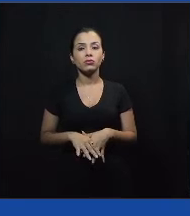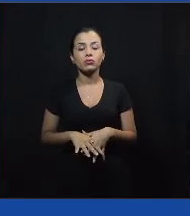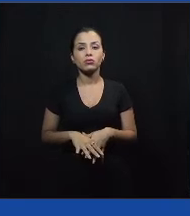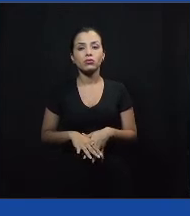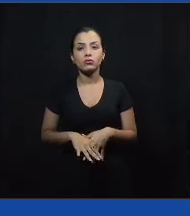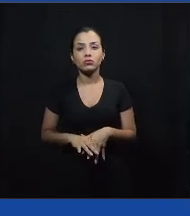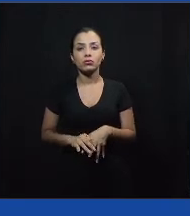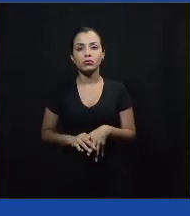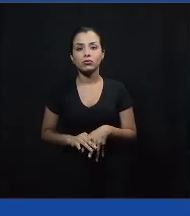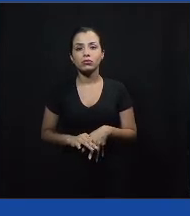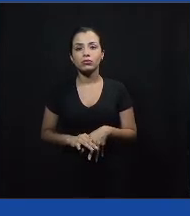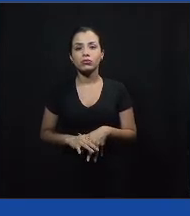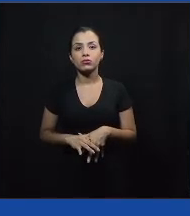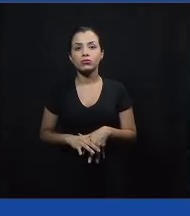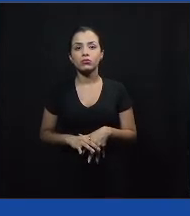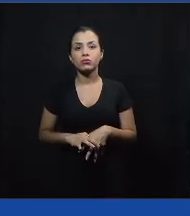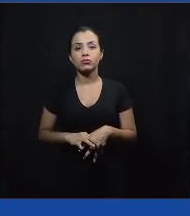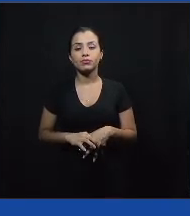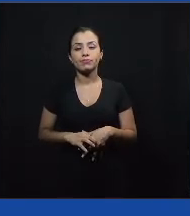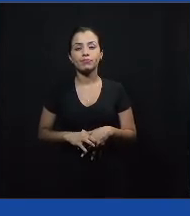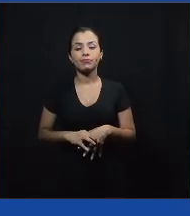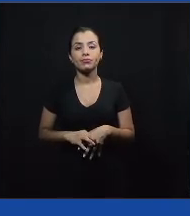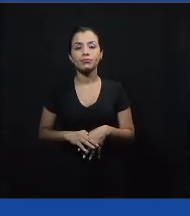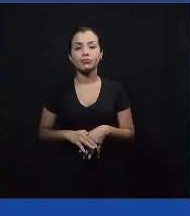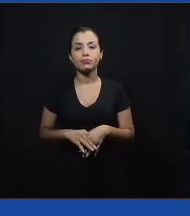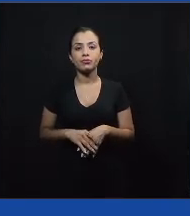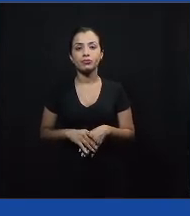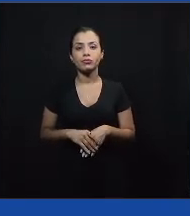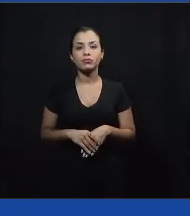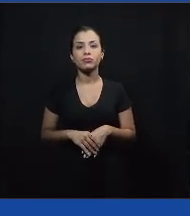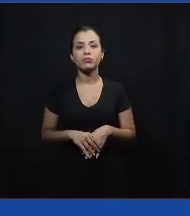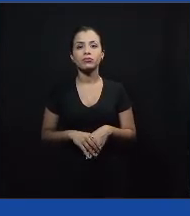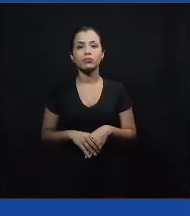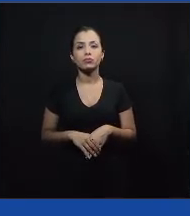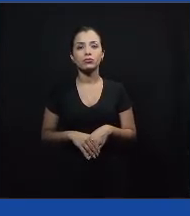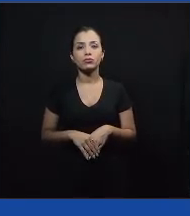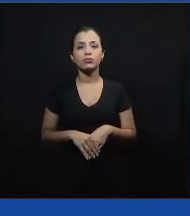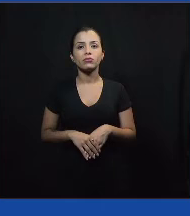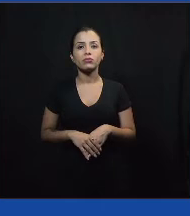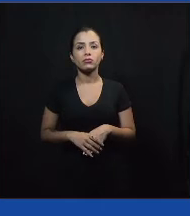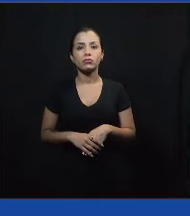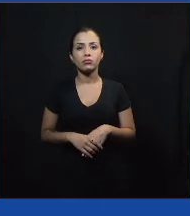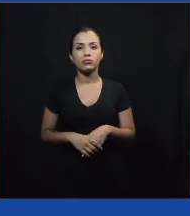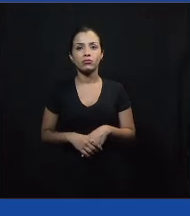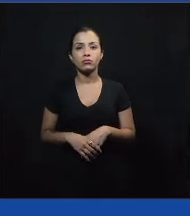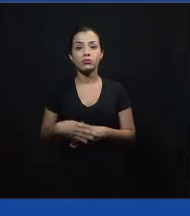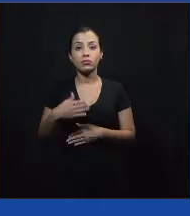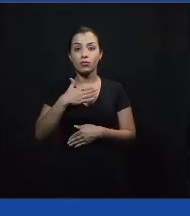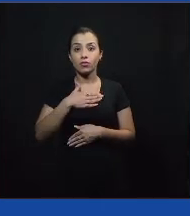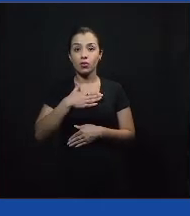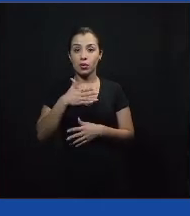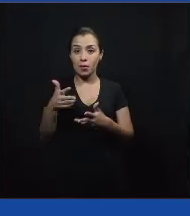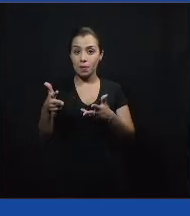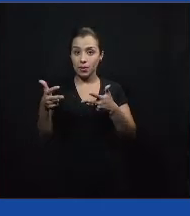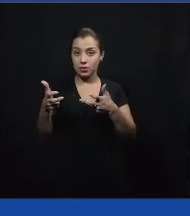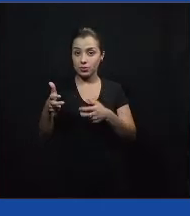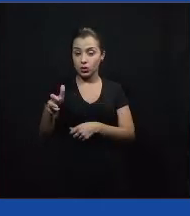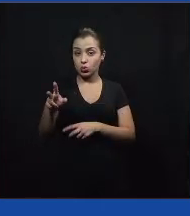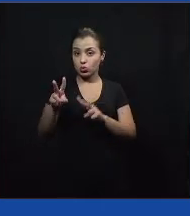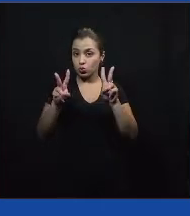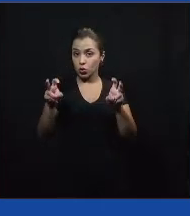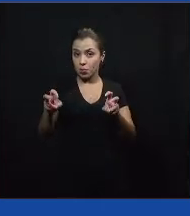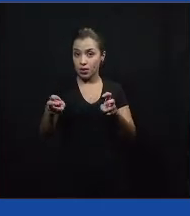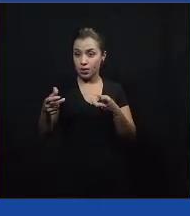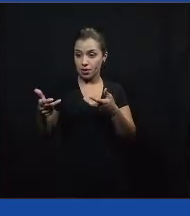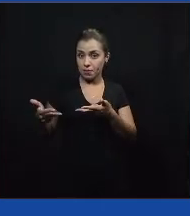Olha, na minha percepção, a situação que vocês falam de políticas públicas na área de educação com